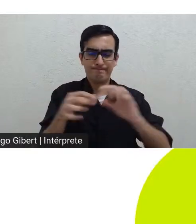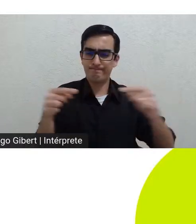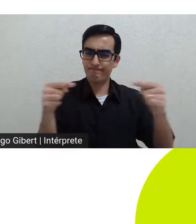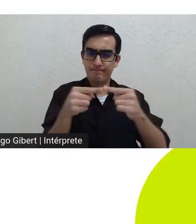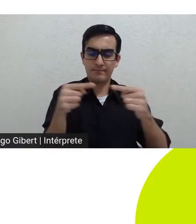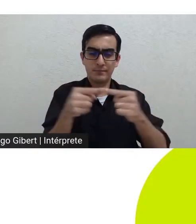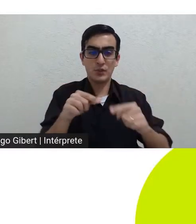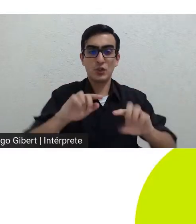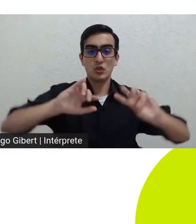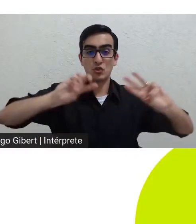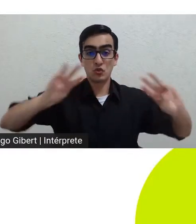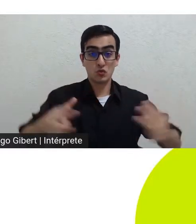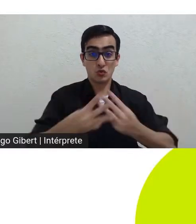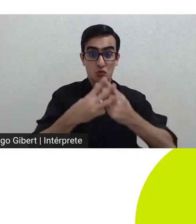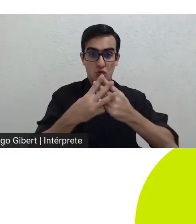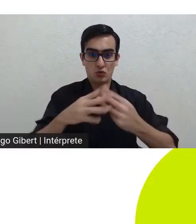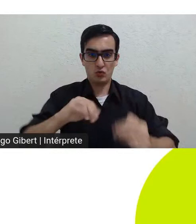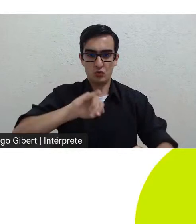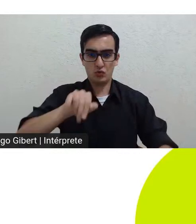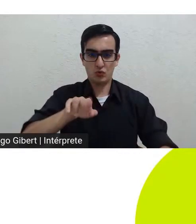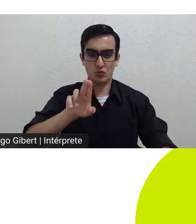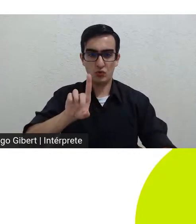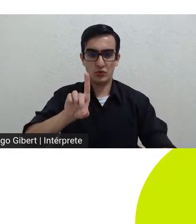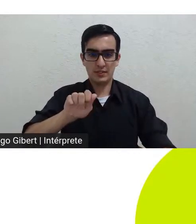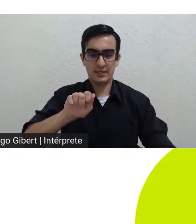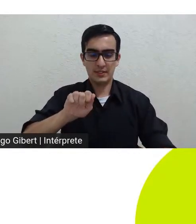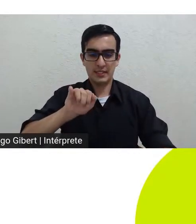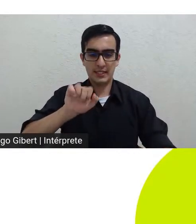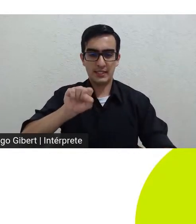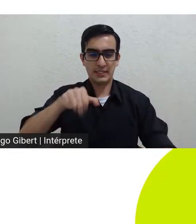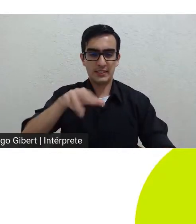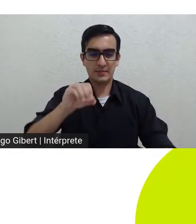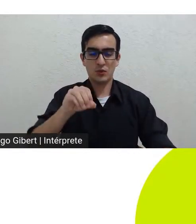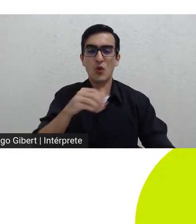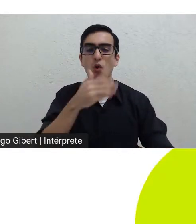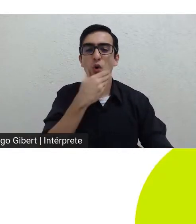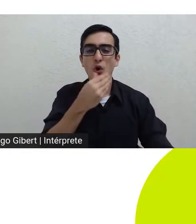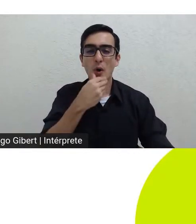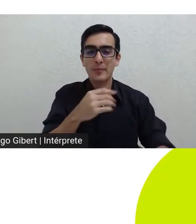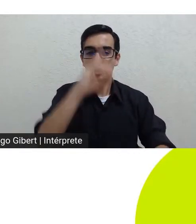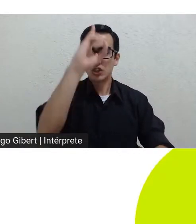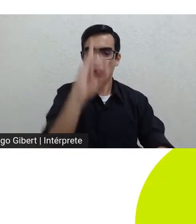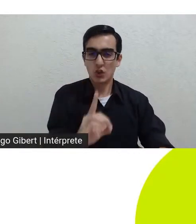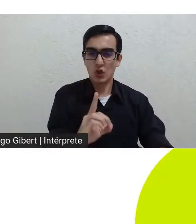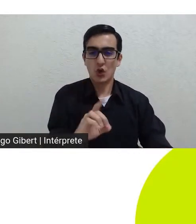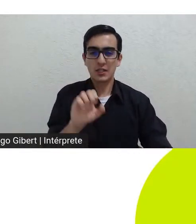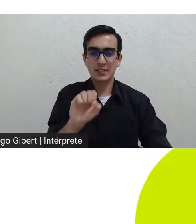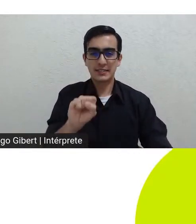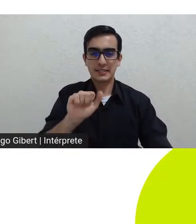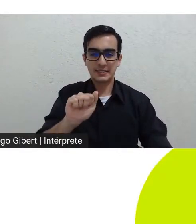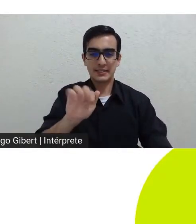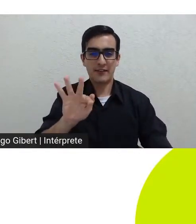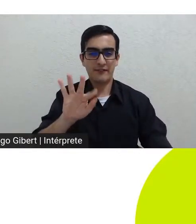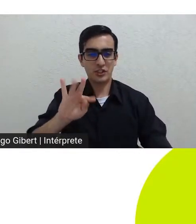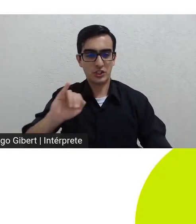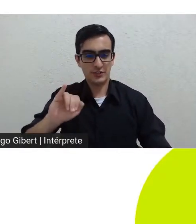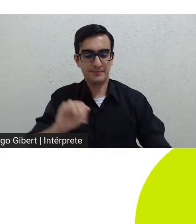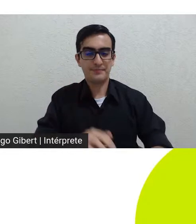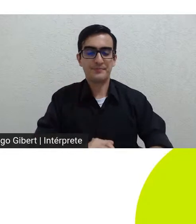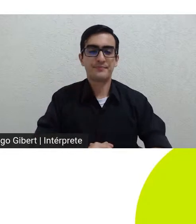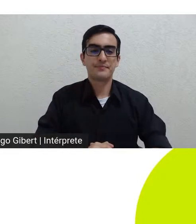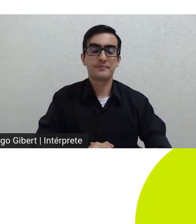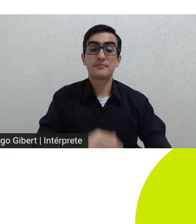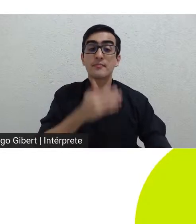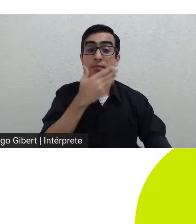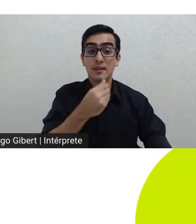judaísmo dos irmãos Safdi em primeiro lugar do ponto de vista estético eu acho que